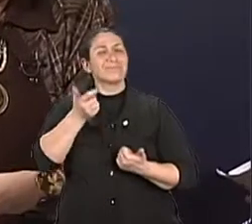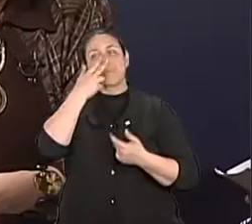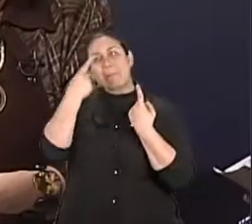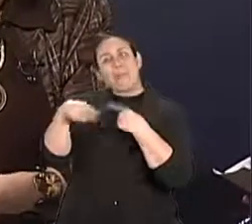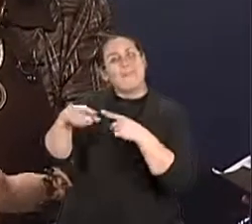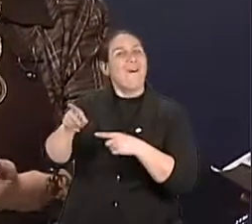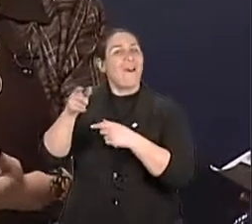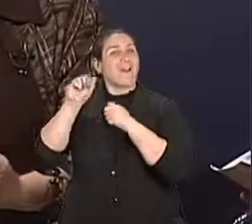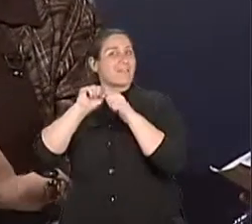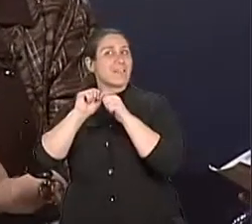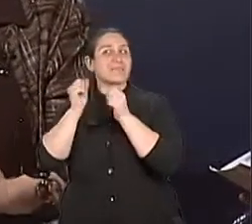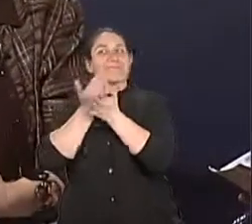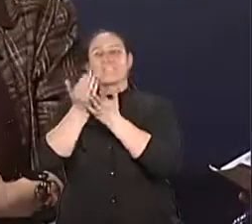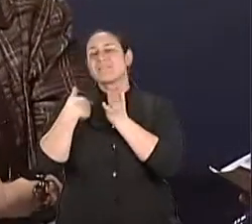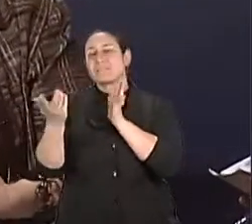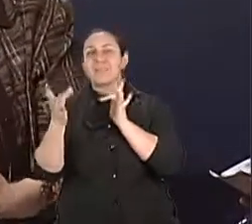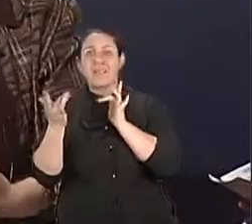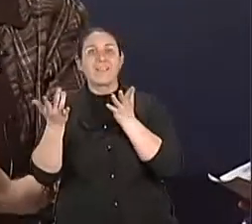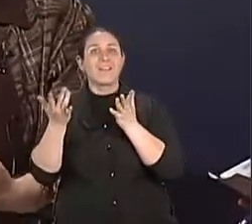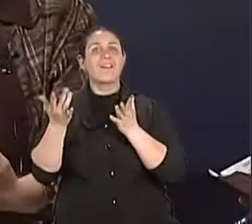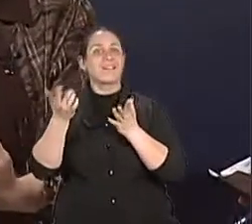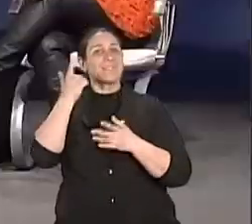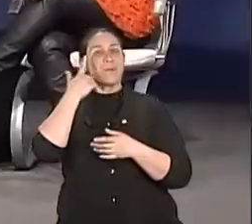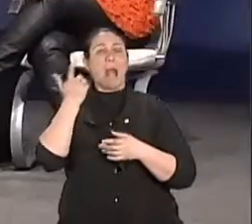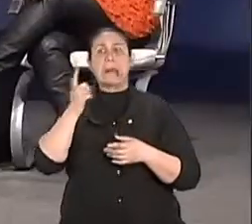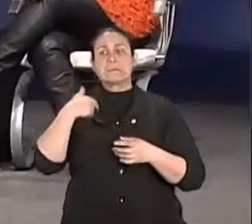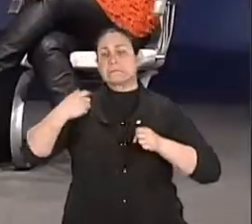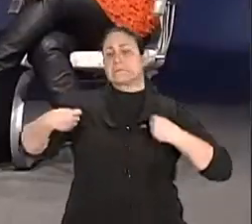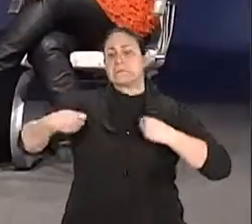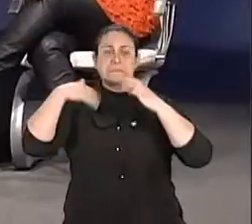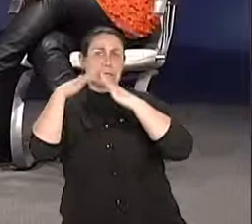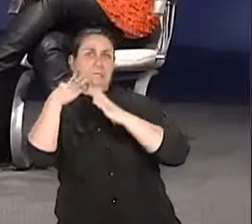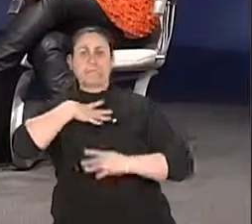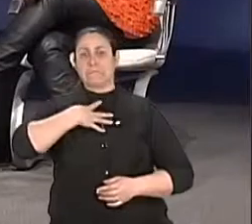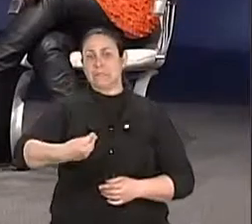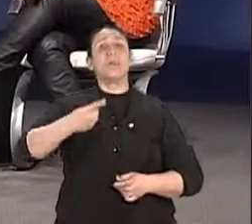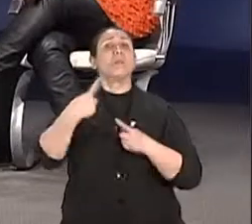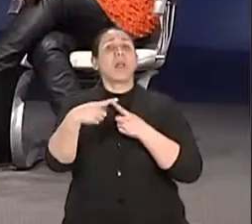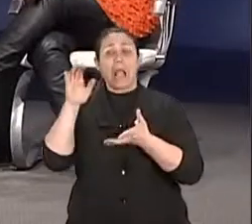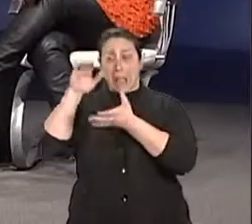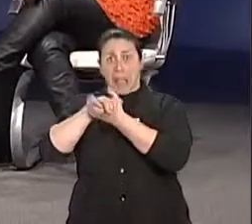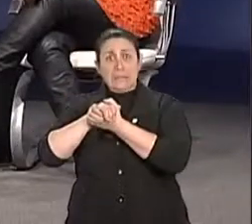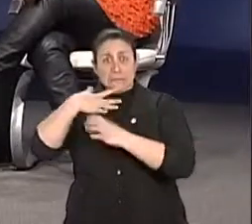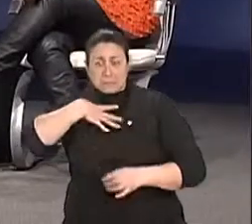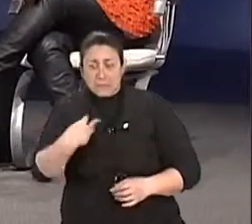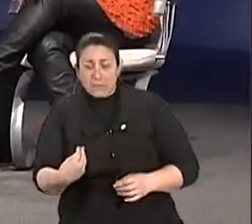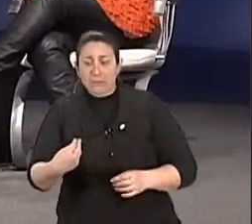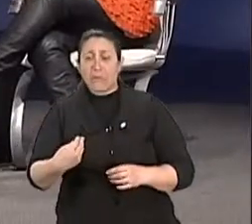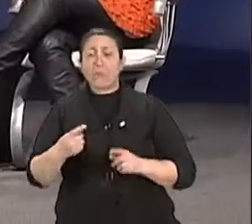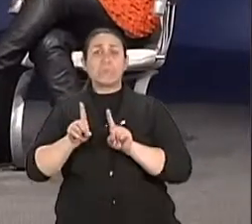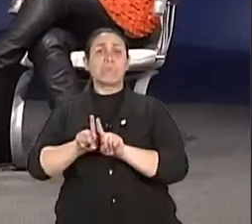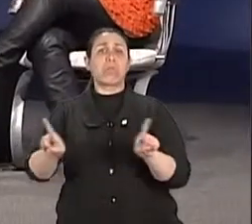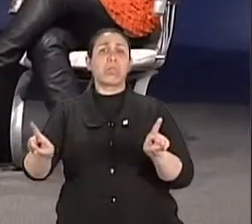namorar? De não ter que correr pra casa porque o filho precisa? De não ter que arrumar isso? De não ter que bater ponto? Gente!